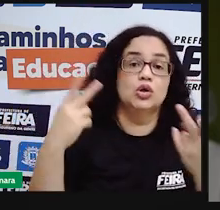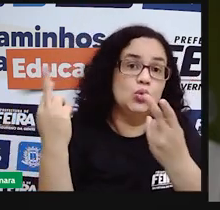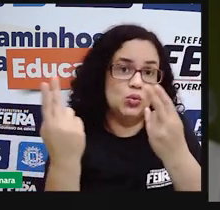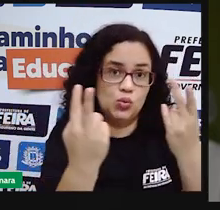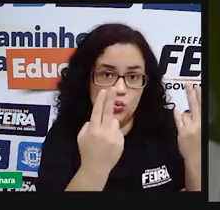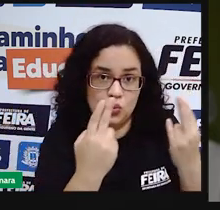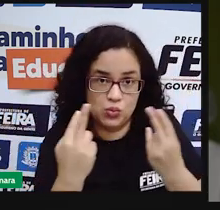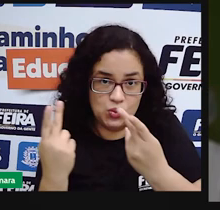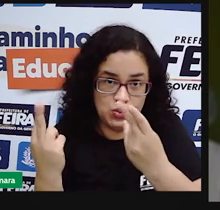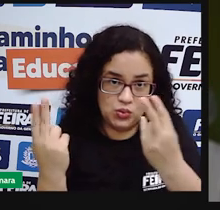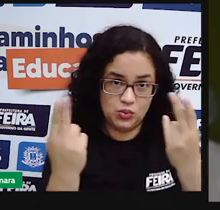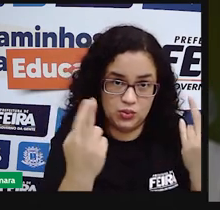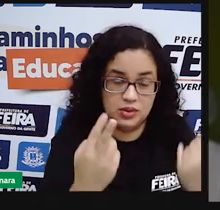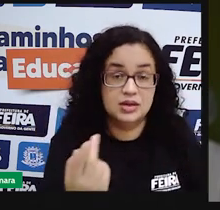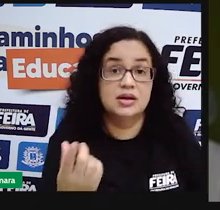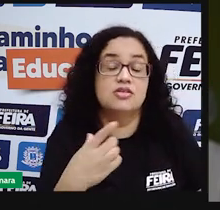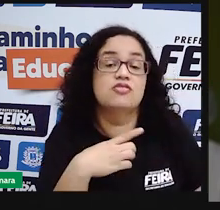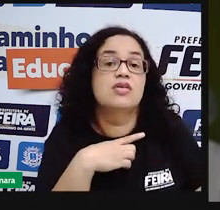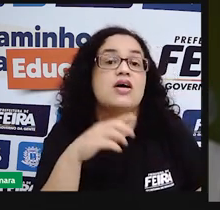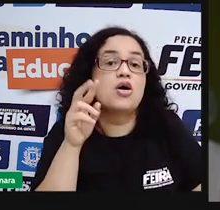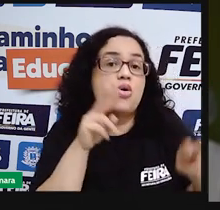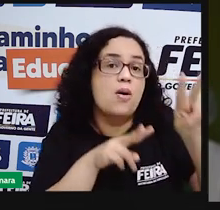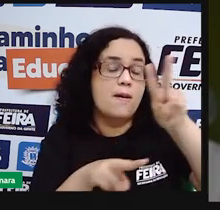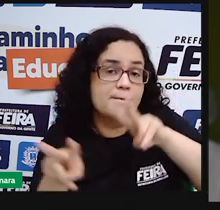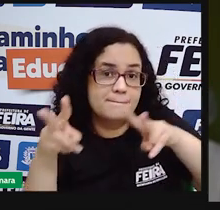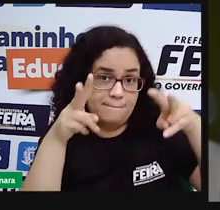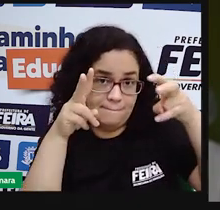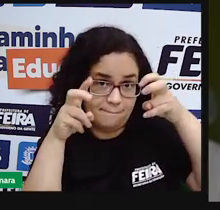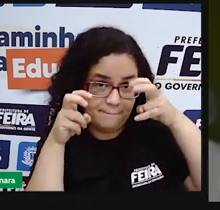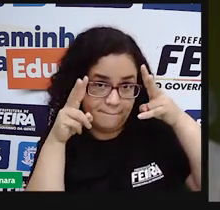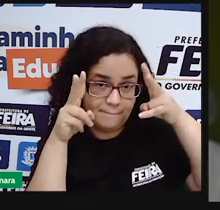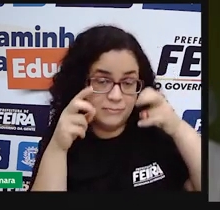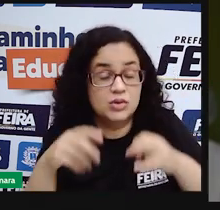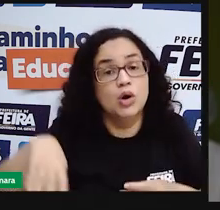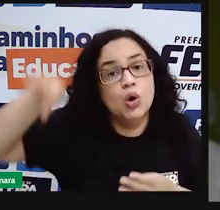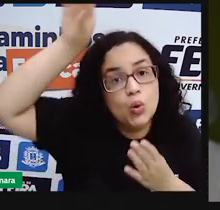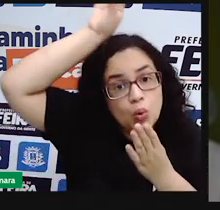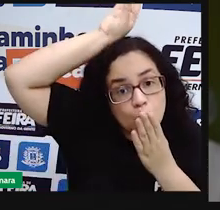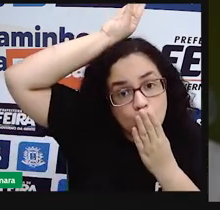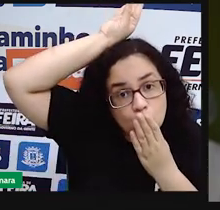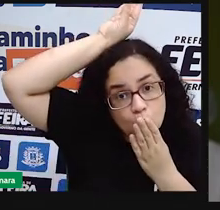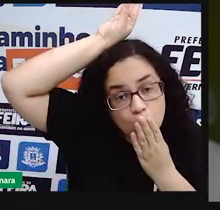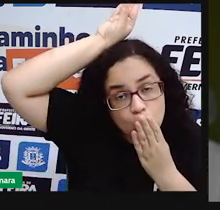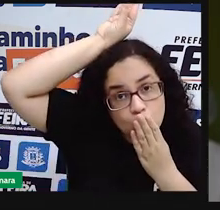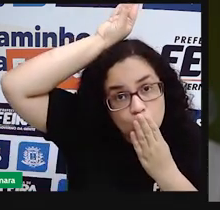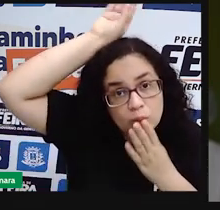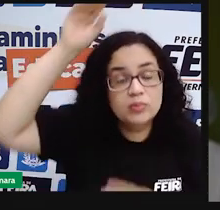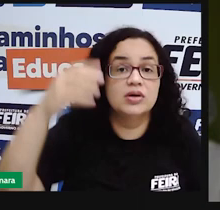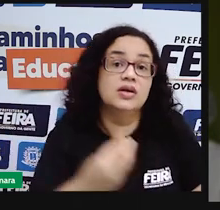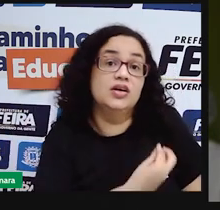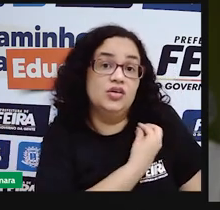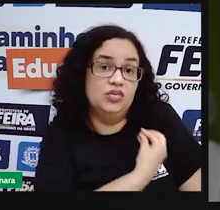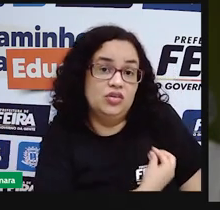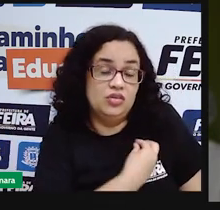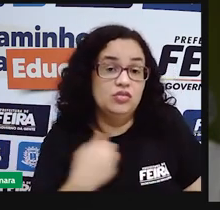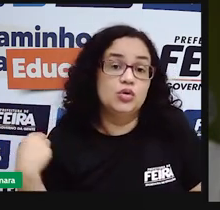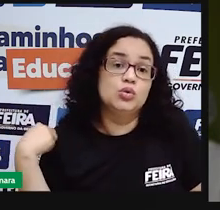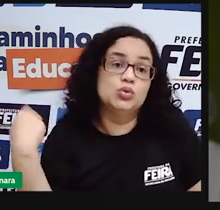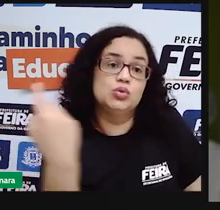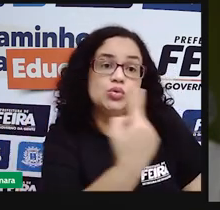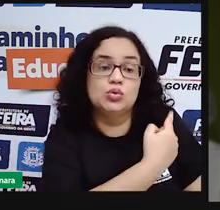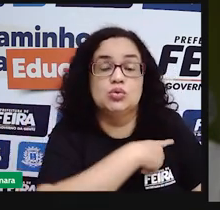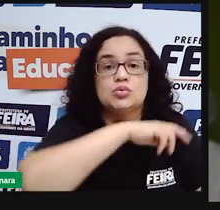a gente observa aí entre os índios, os indígenas que ainda vivem em nosso país, entre os que foram